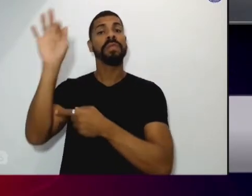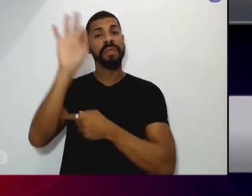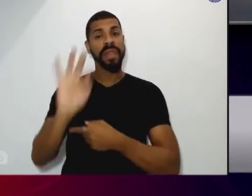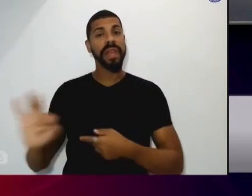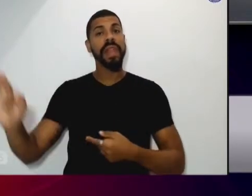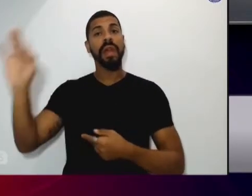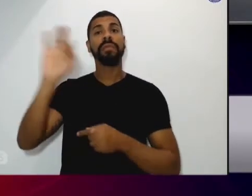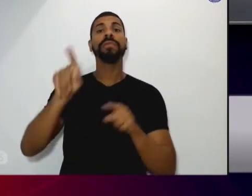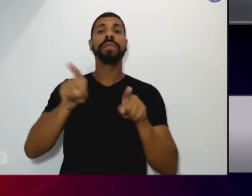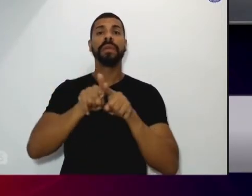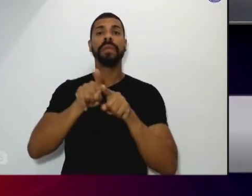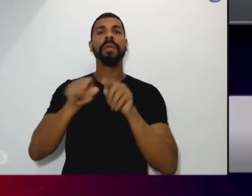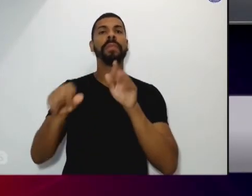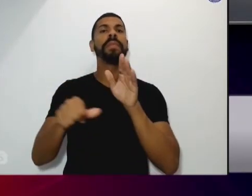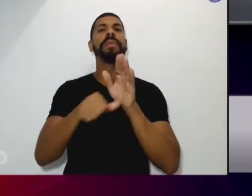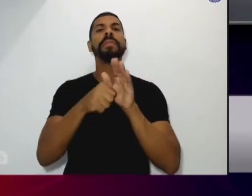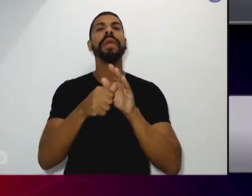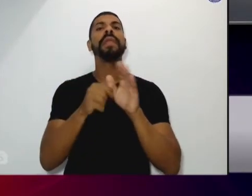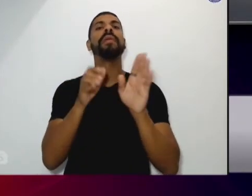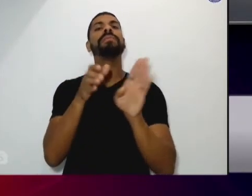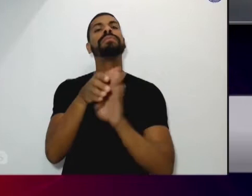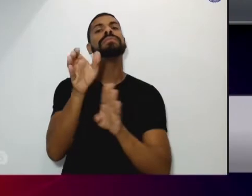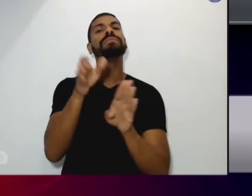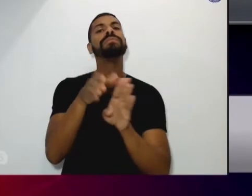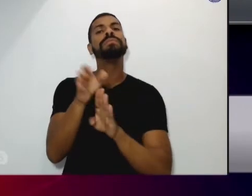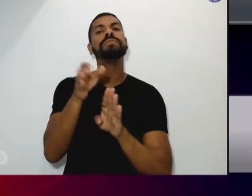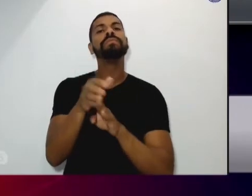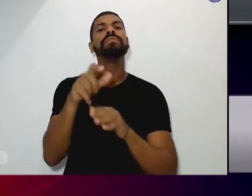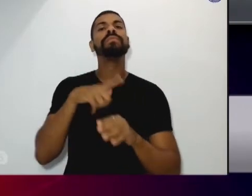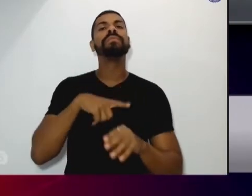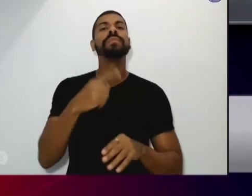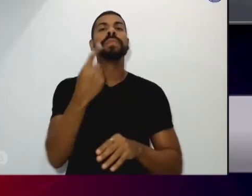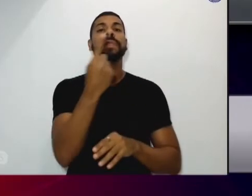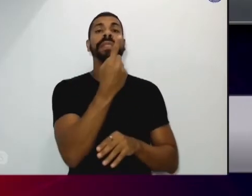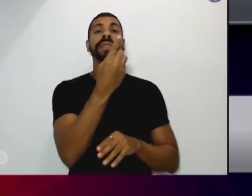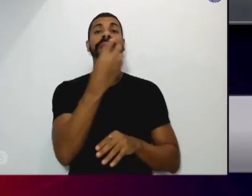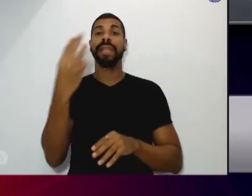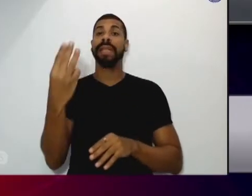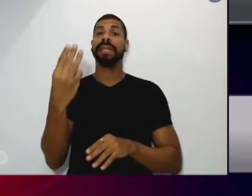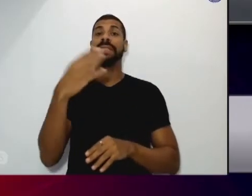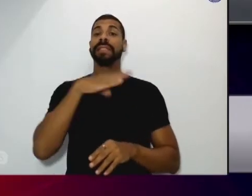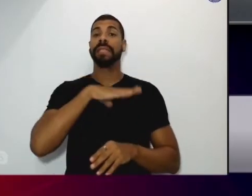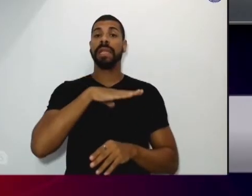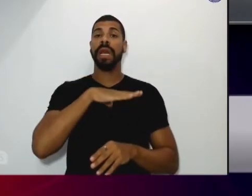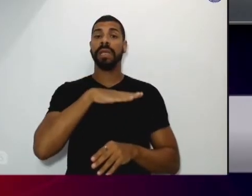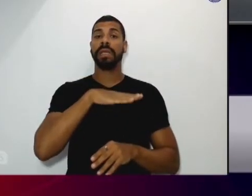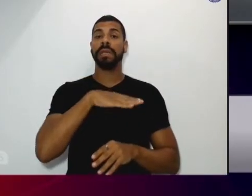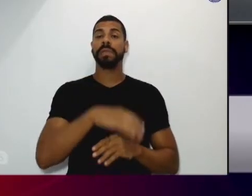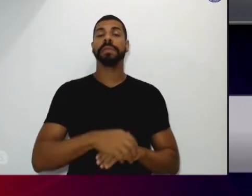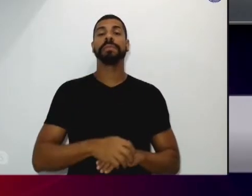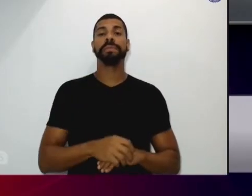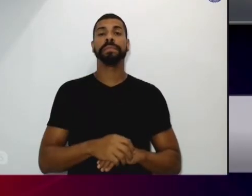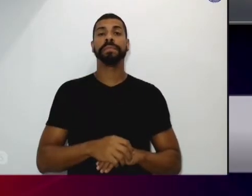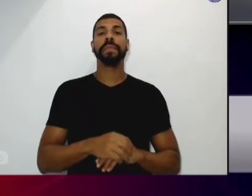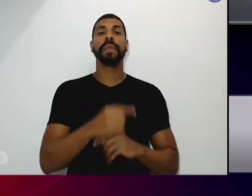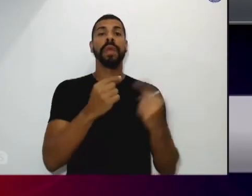voltado a comunidades terapêuticas que deu 13 cidades a gente trouxe um palestrante